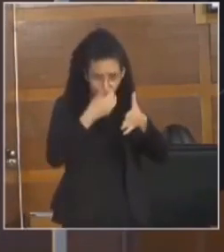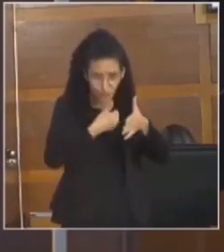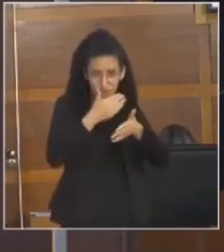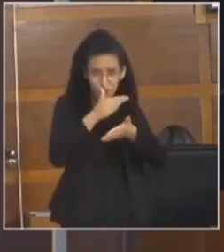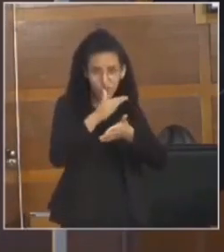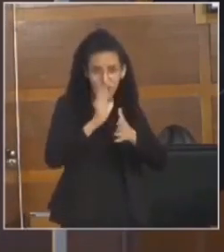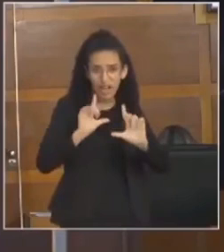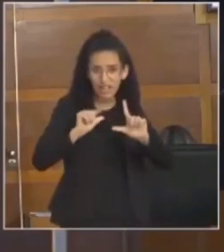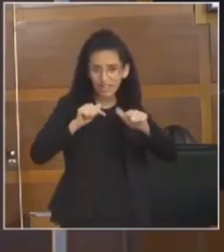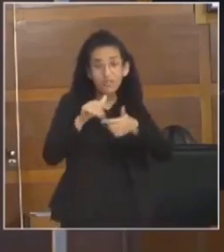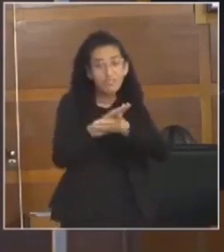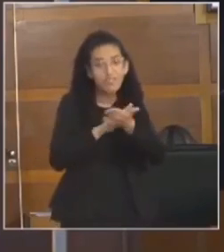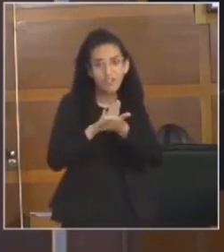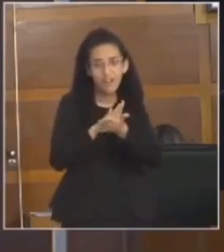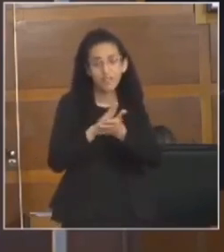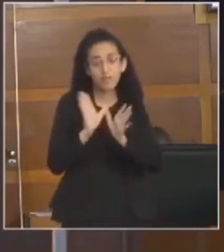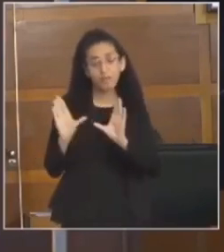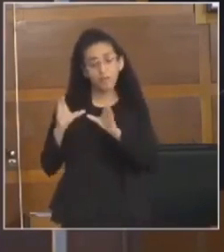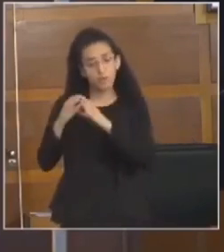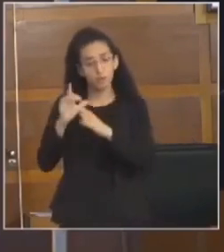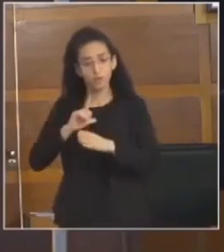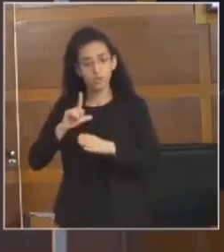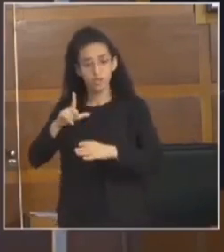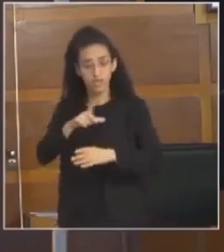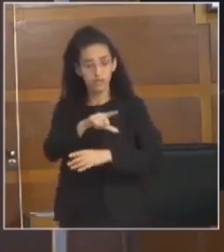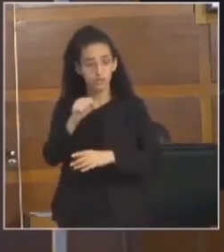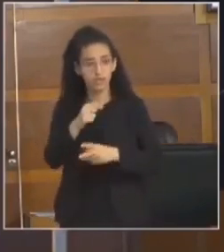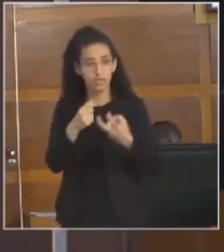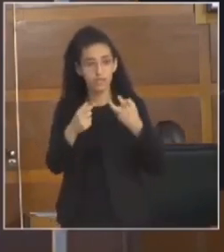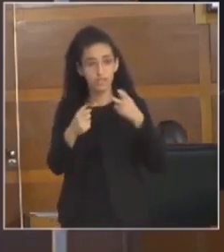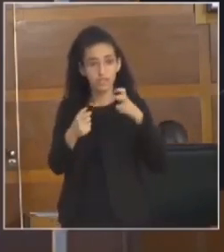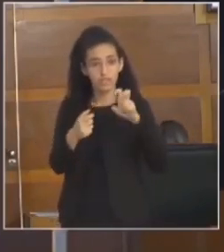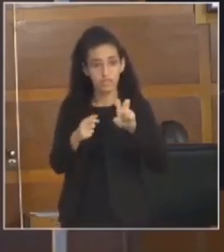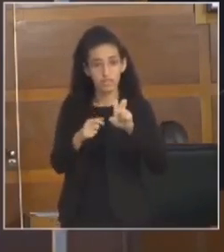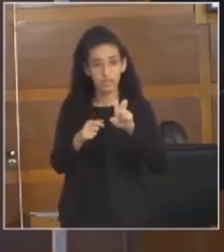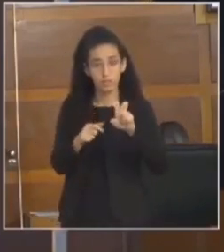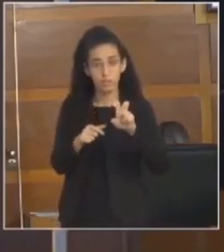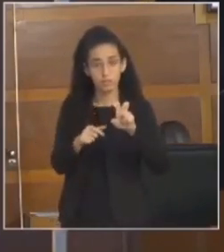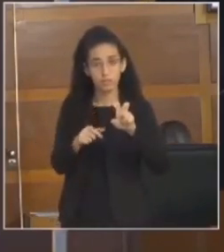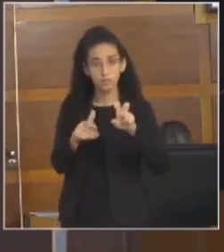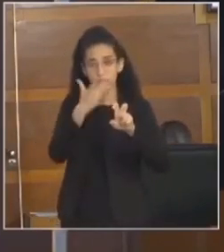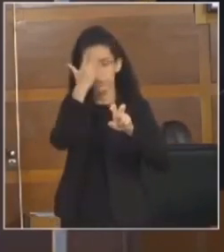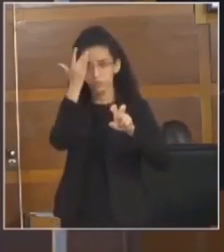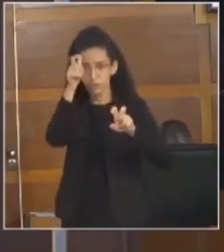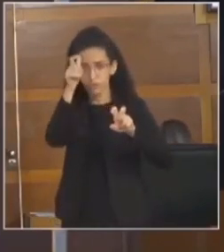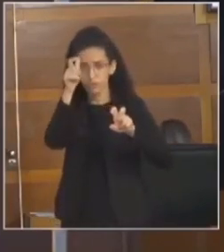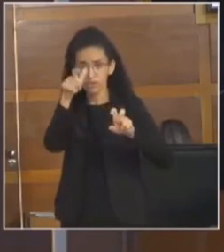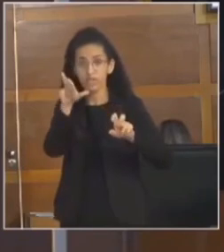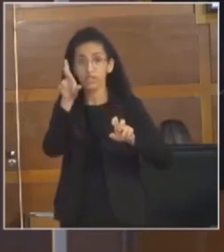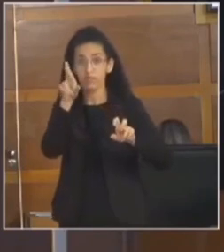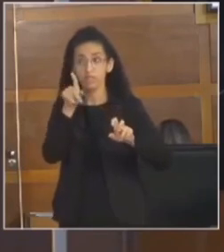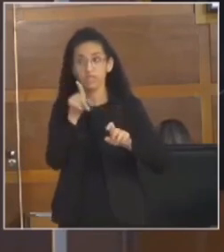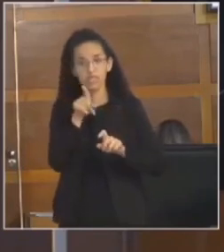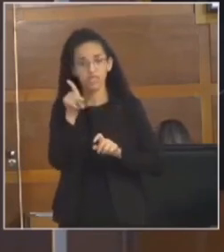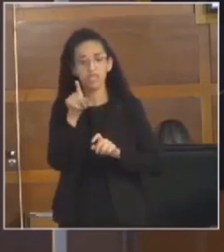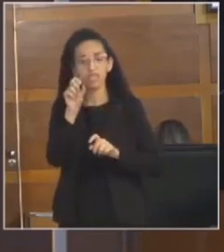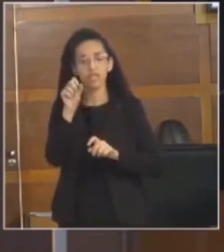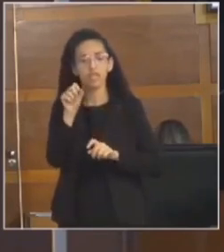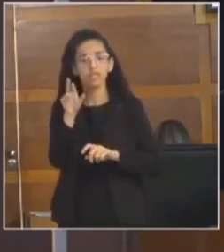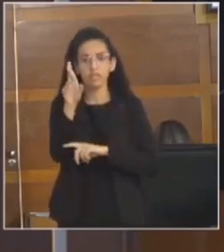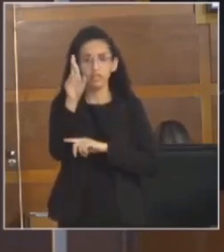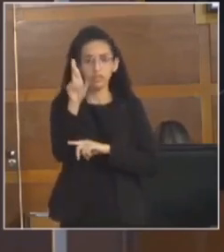algum. Existe uma comissão eleita por cinco representantes do grupo e eles, sim,